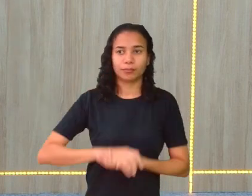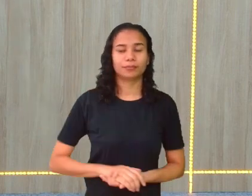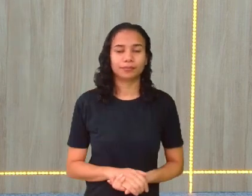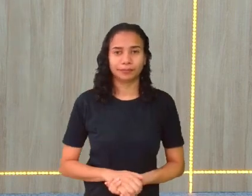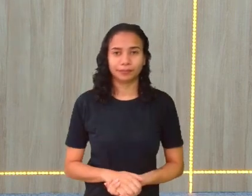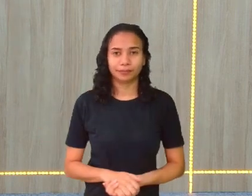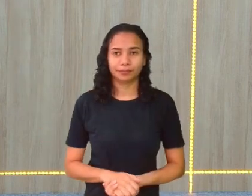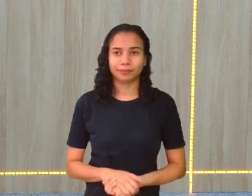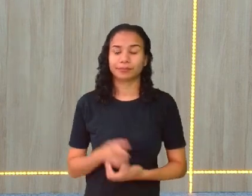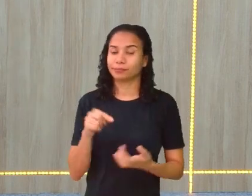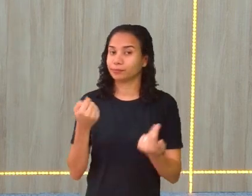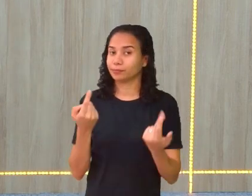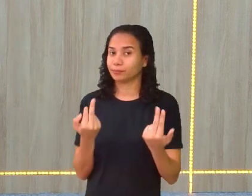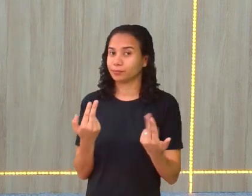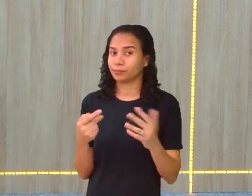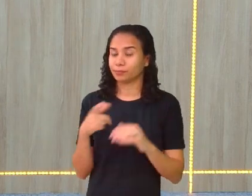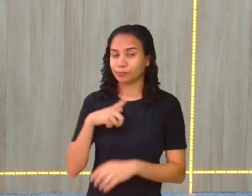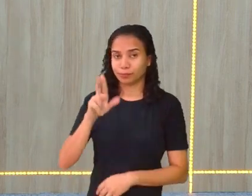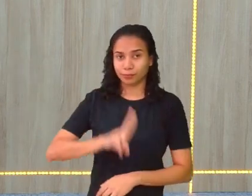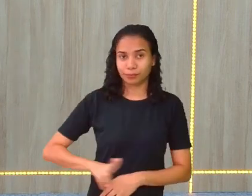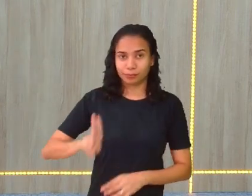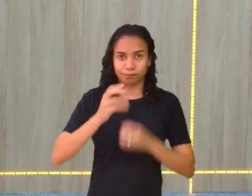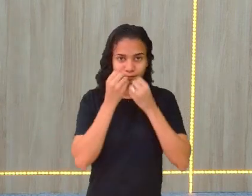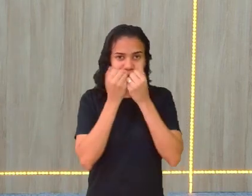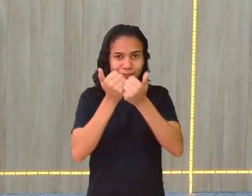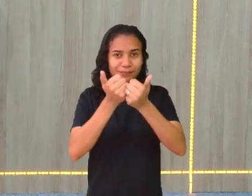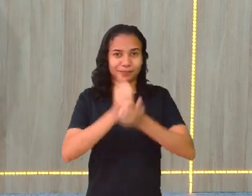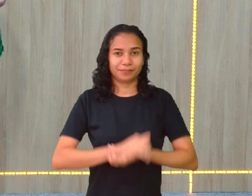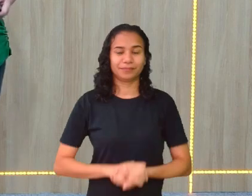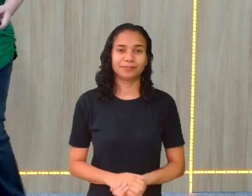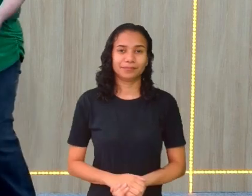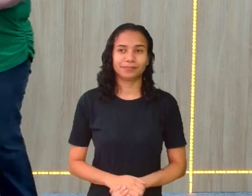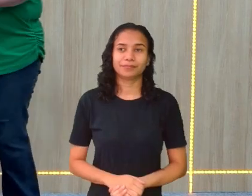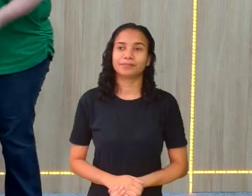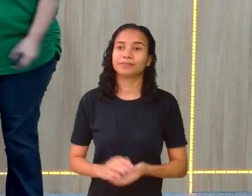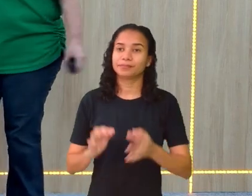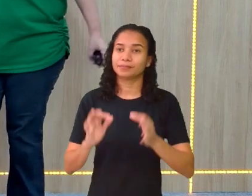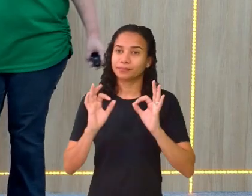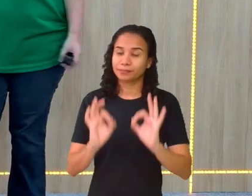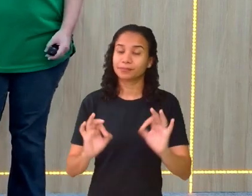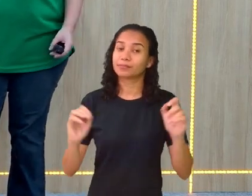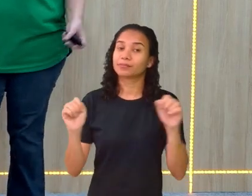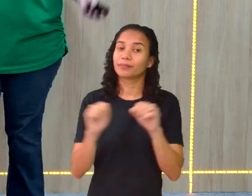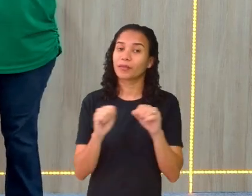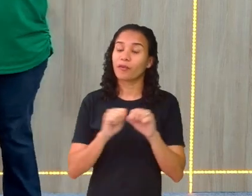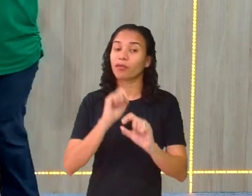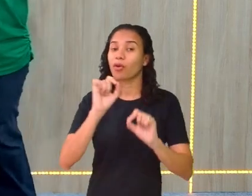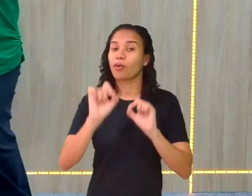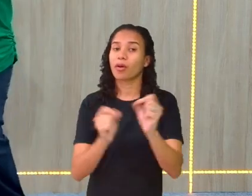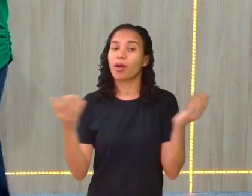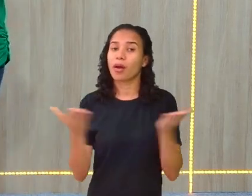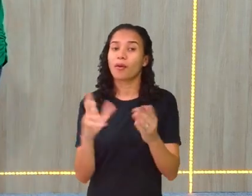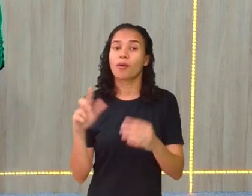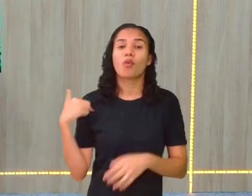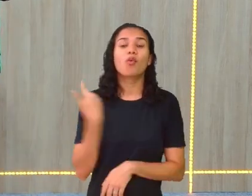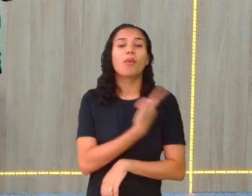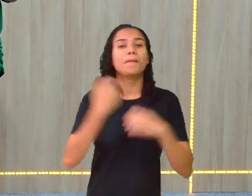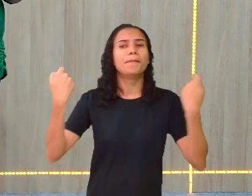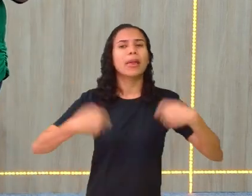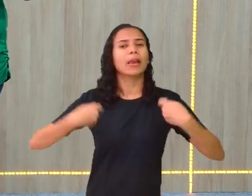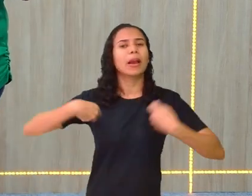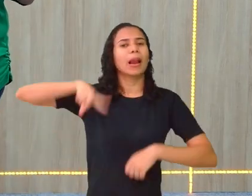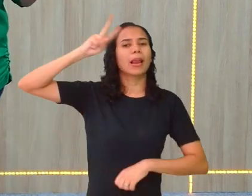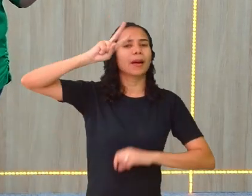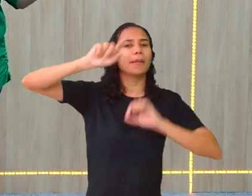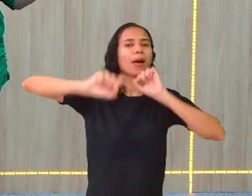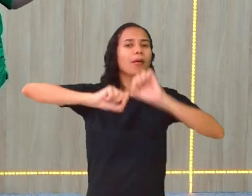É o mesmo tamanho. Tudo bem? Bom, feito isso, a gente tem que lembrar que